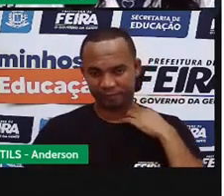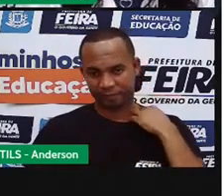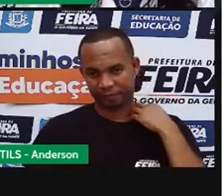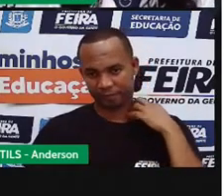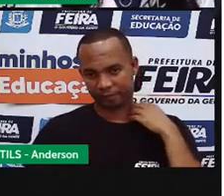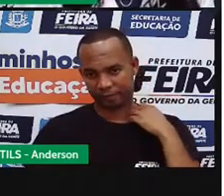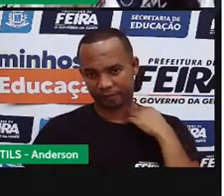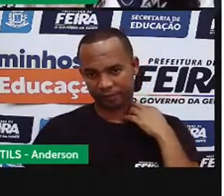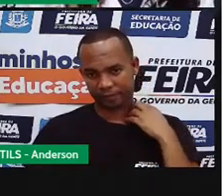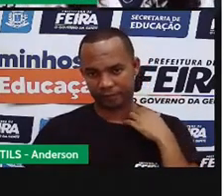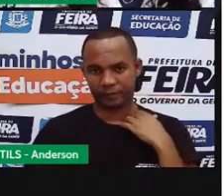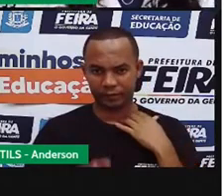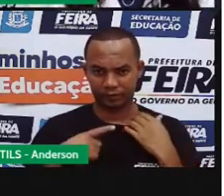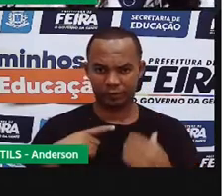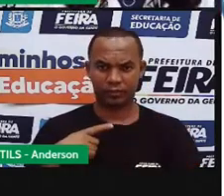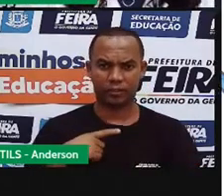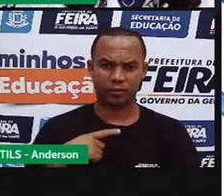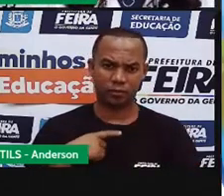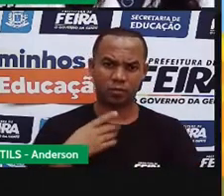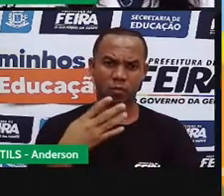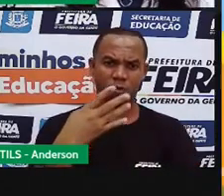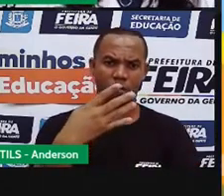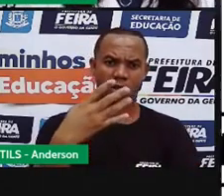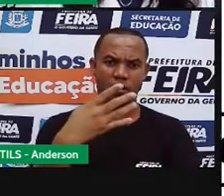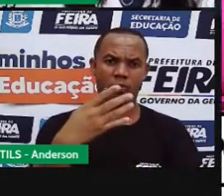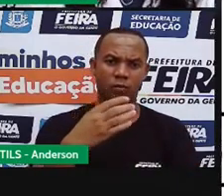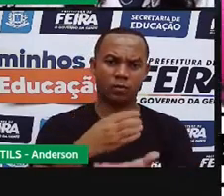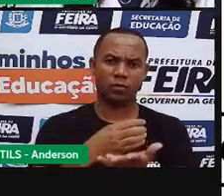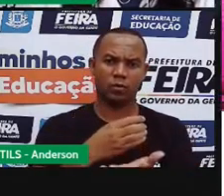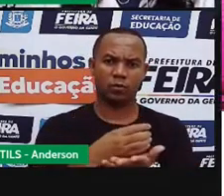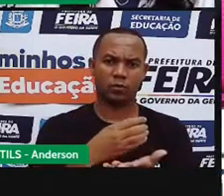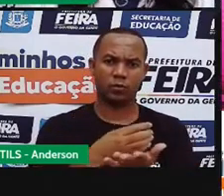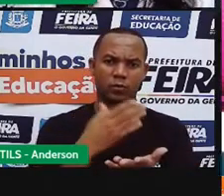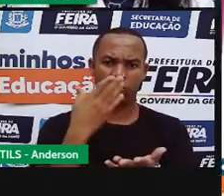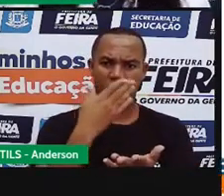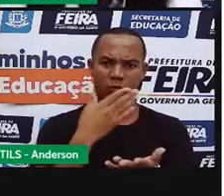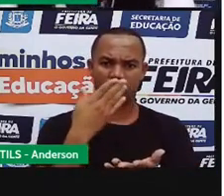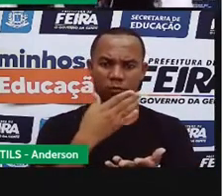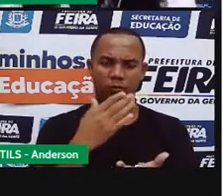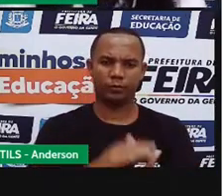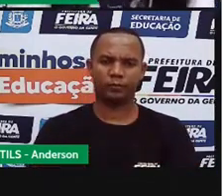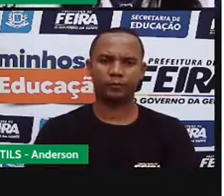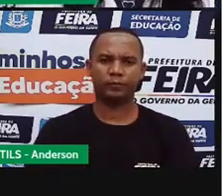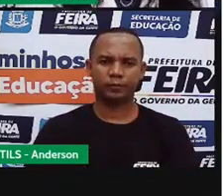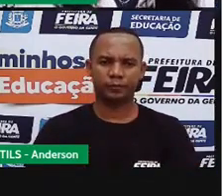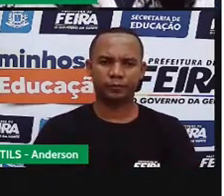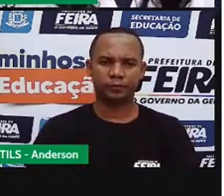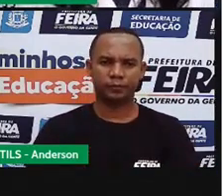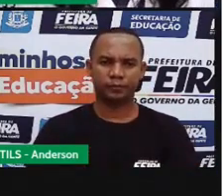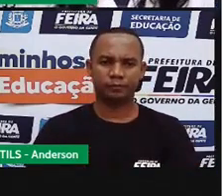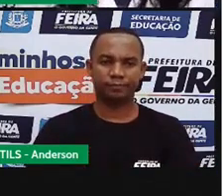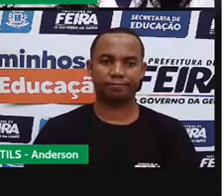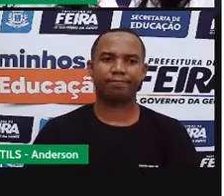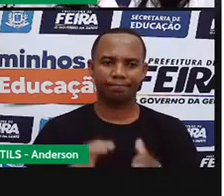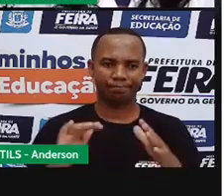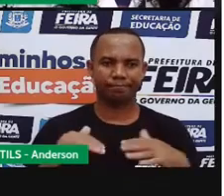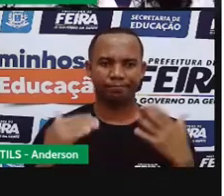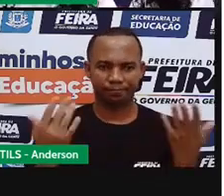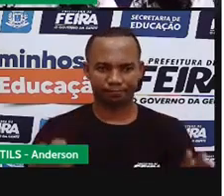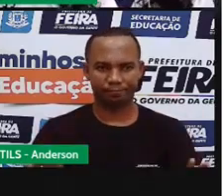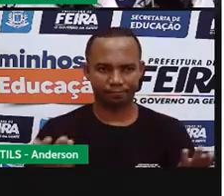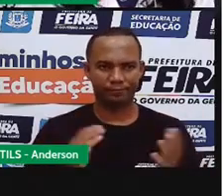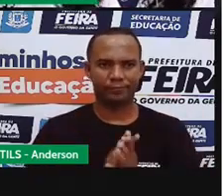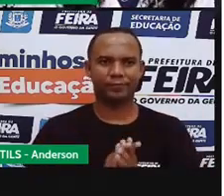Aqui, nós tivemos quatro copos de suco. Então, em homenagem à